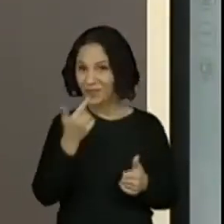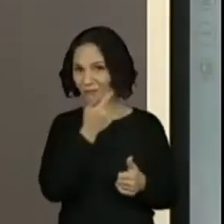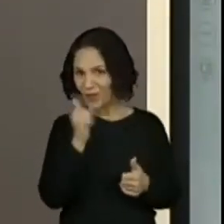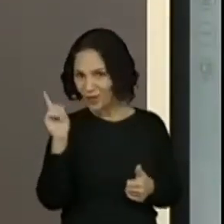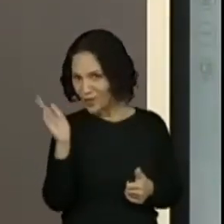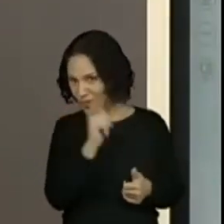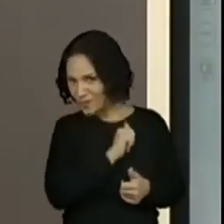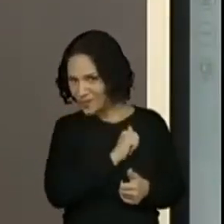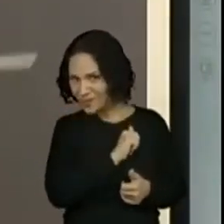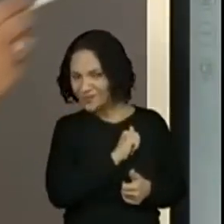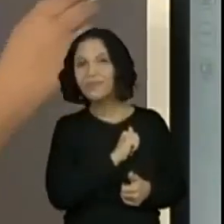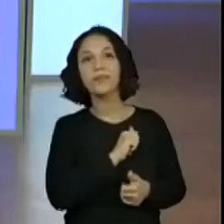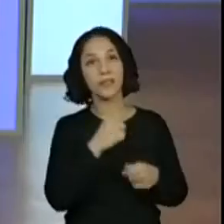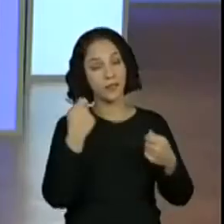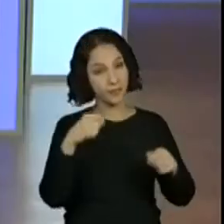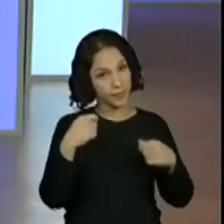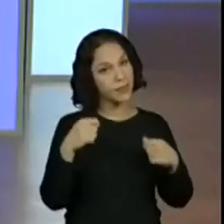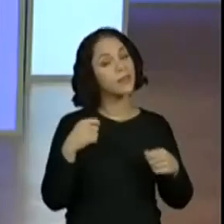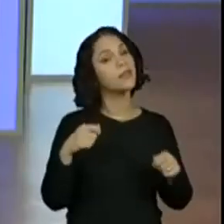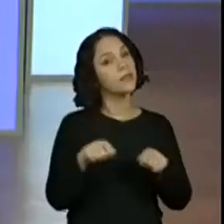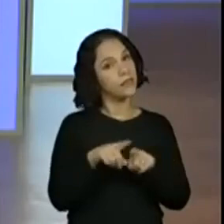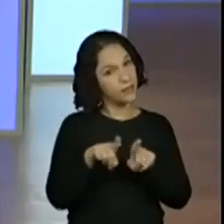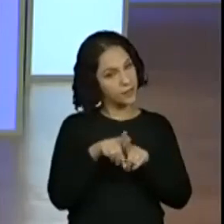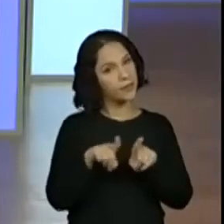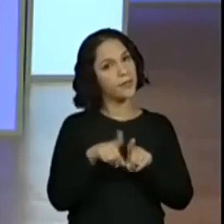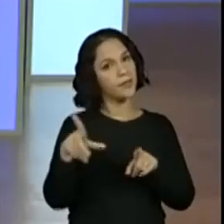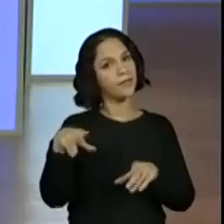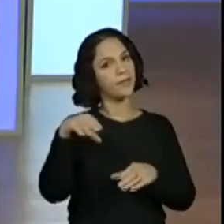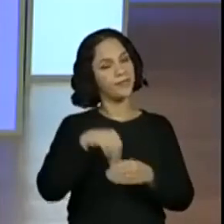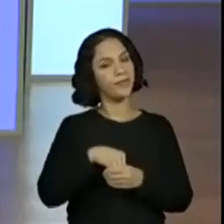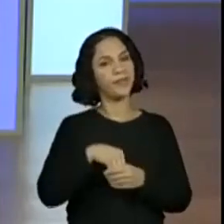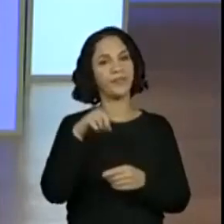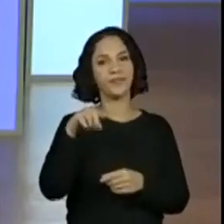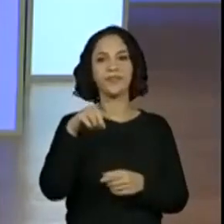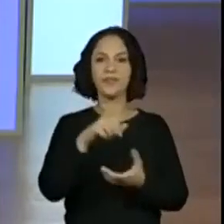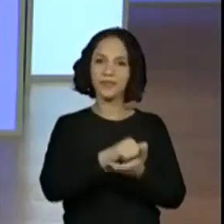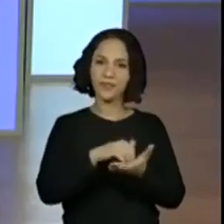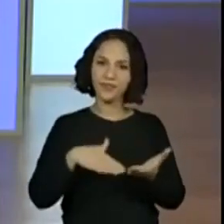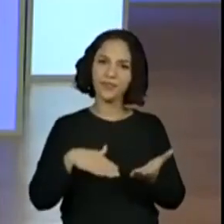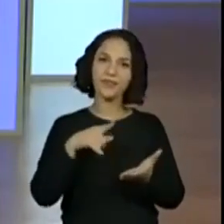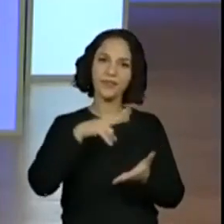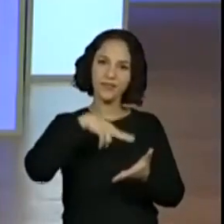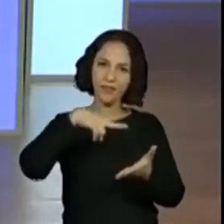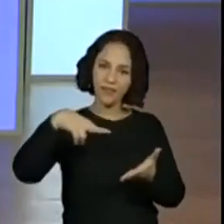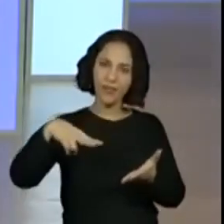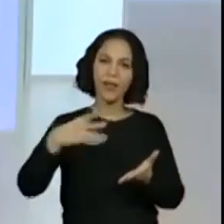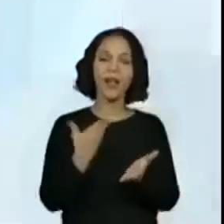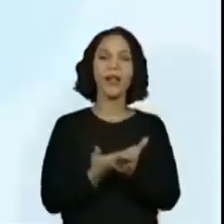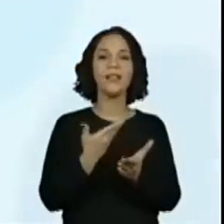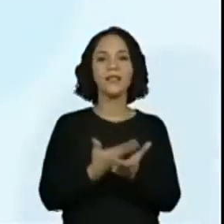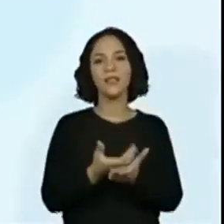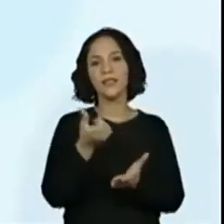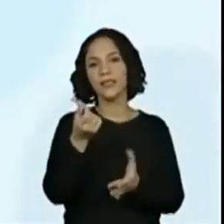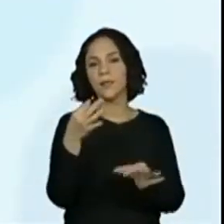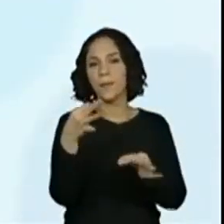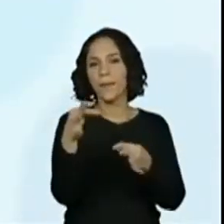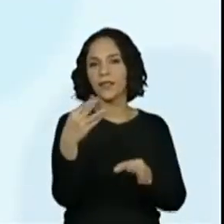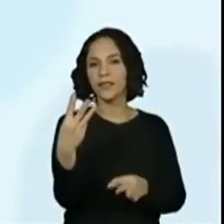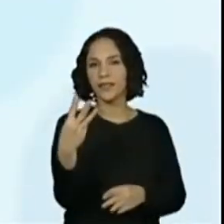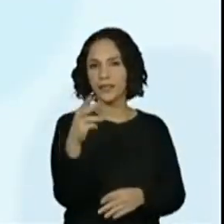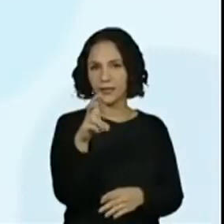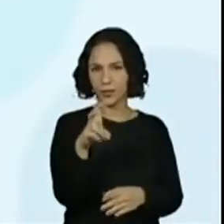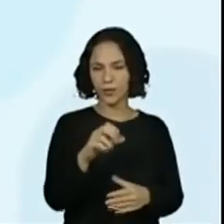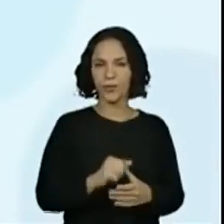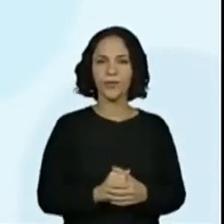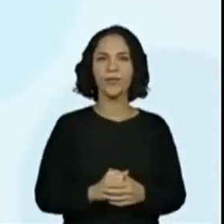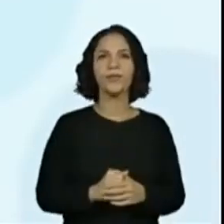a próxima. Que a gente precisa garantir essa também que está dentro da atividade do livro. Que é a aula 6, a página 35. Que a